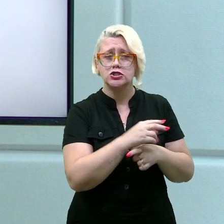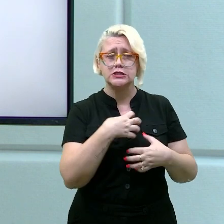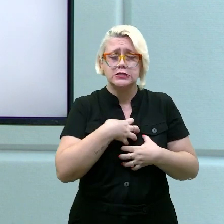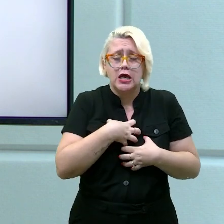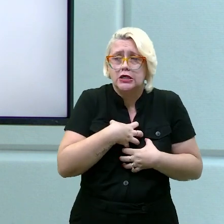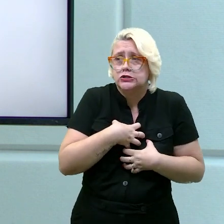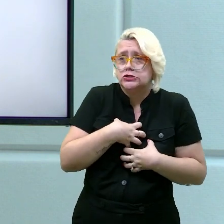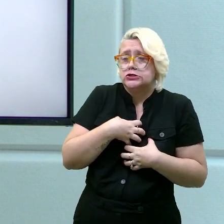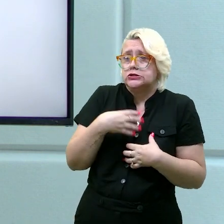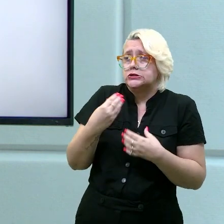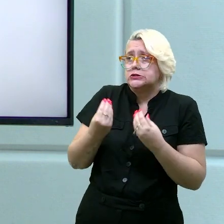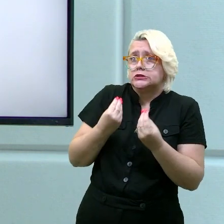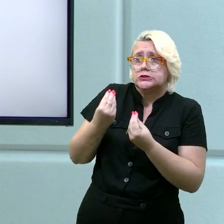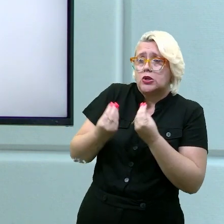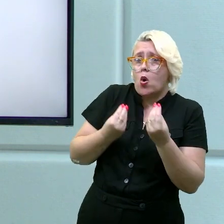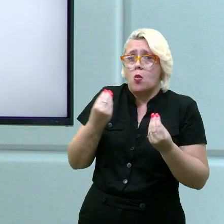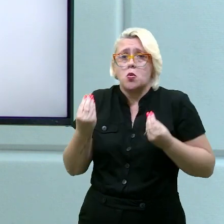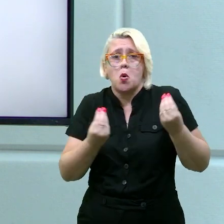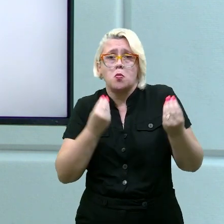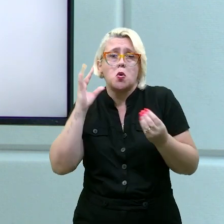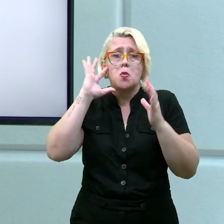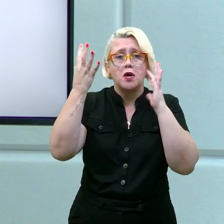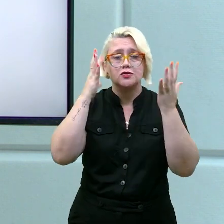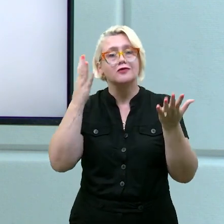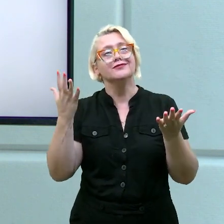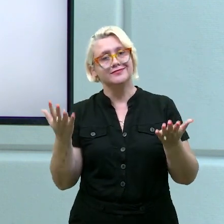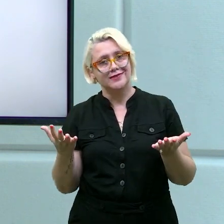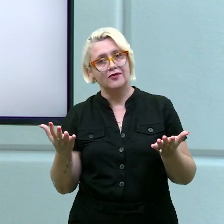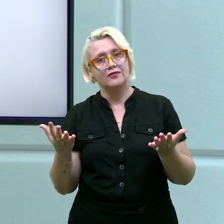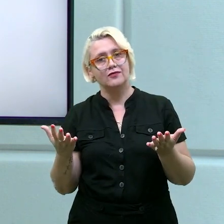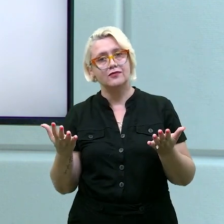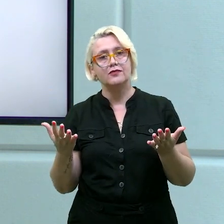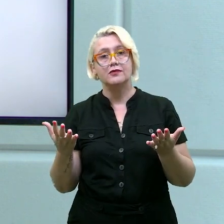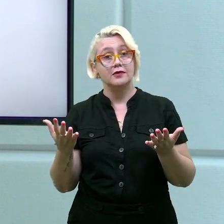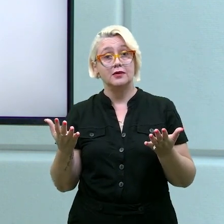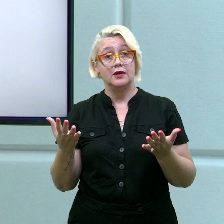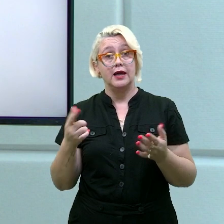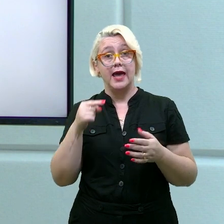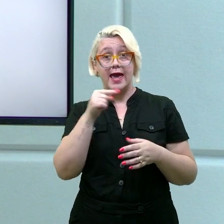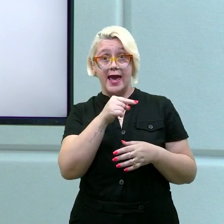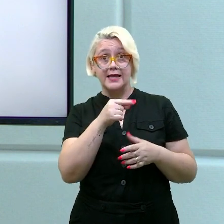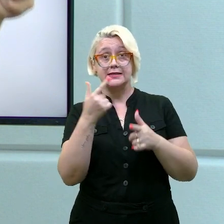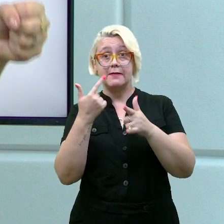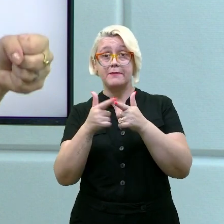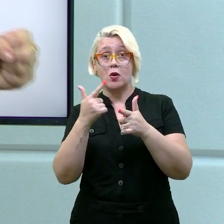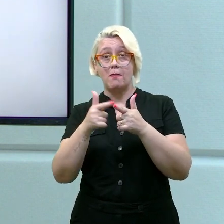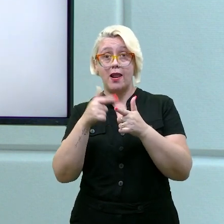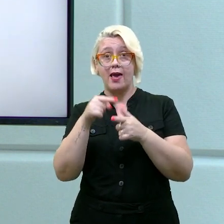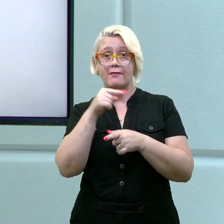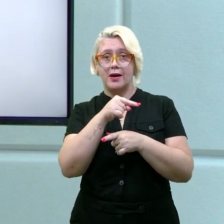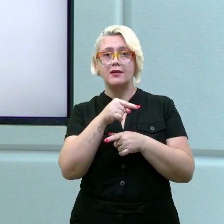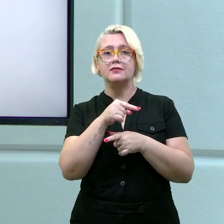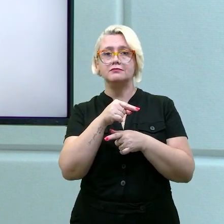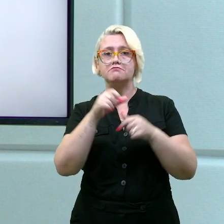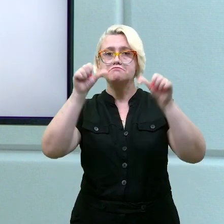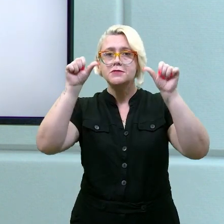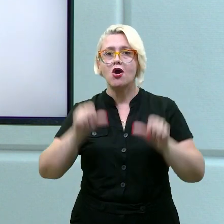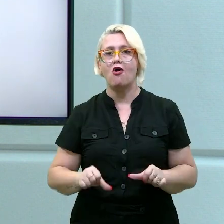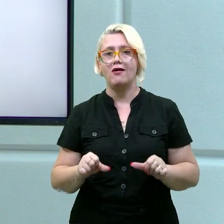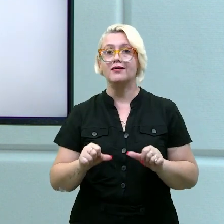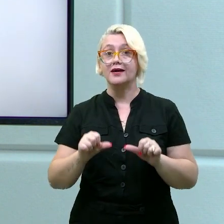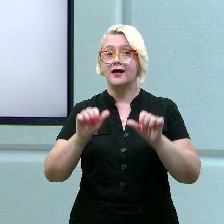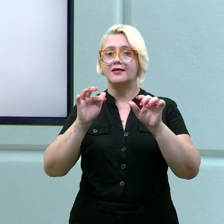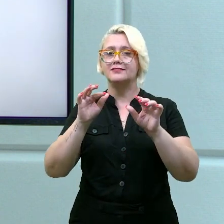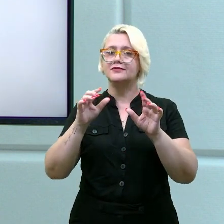sentem desamparadas. Então, o que acontece? Isso não combate o problema. Pelo contrário, reforça. Olha essa conclusão,